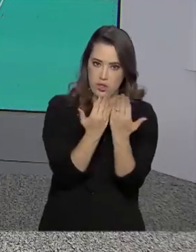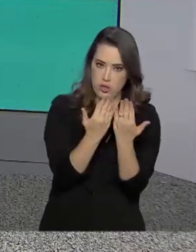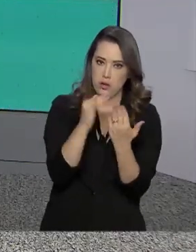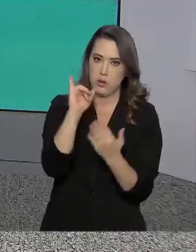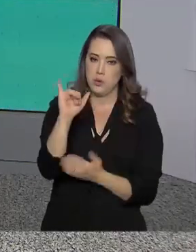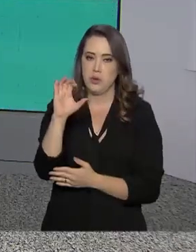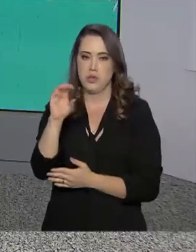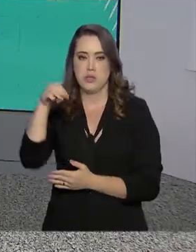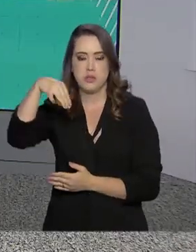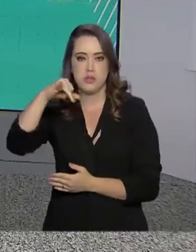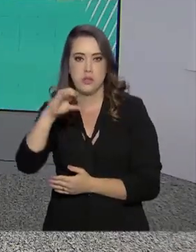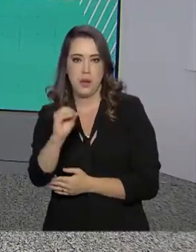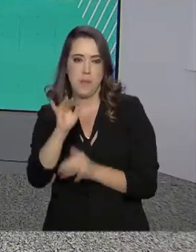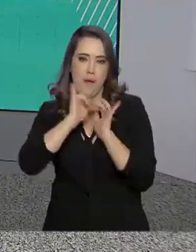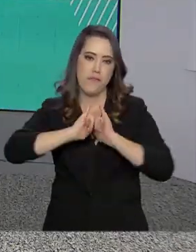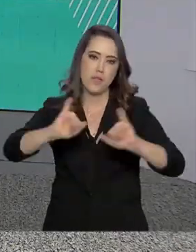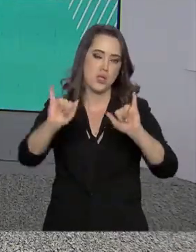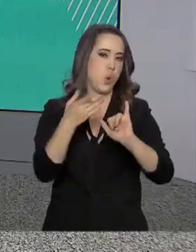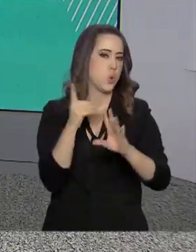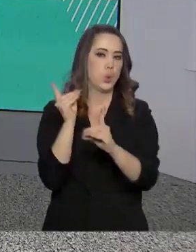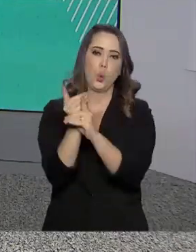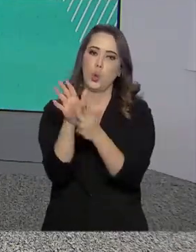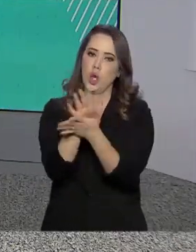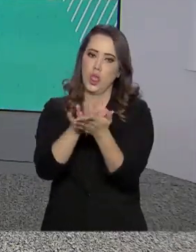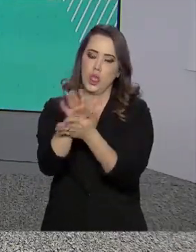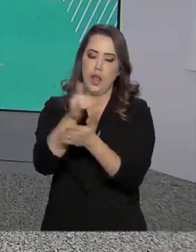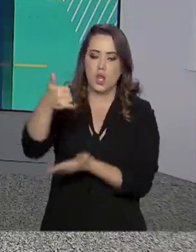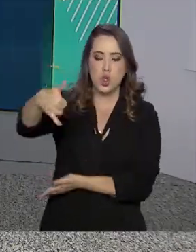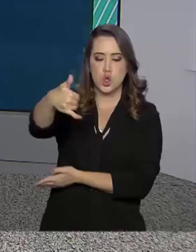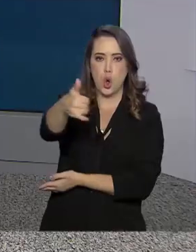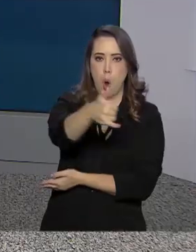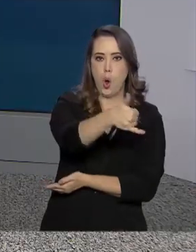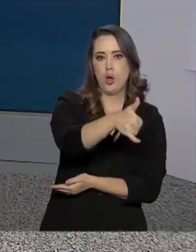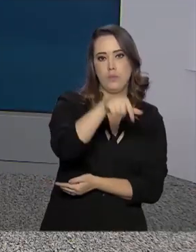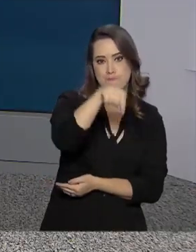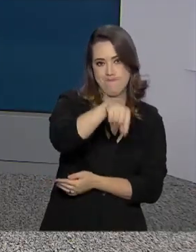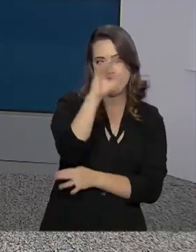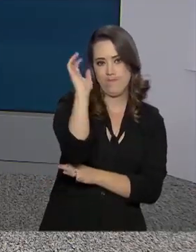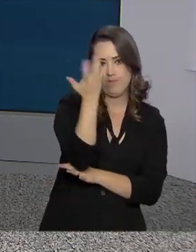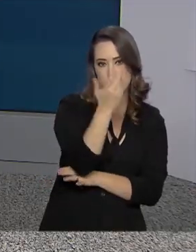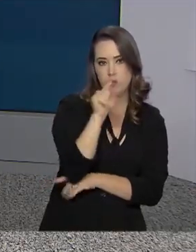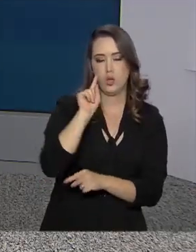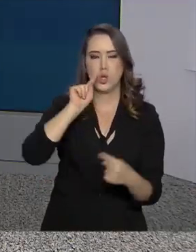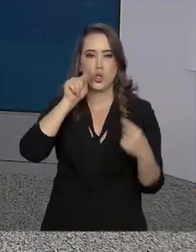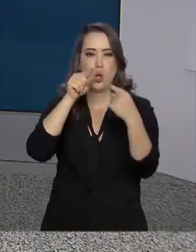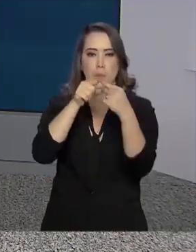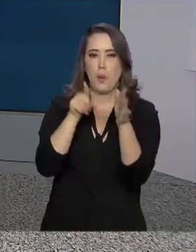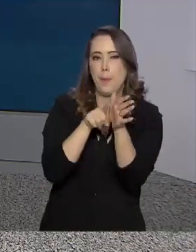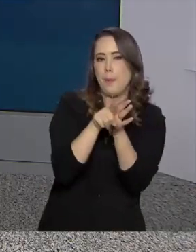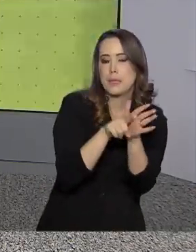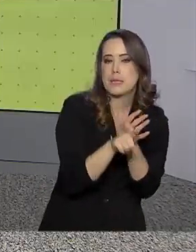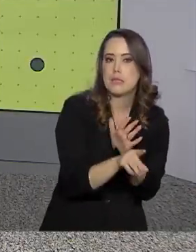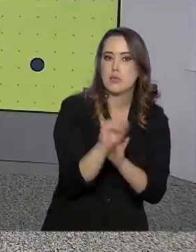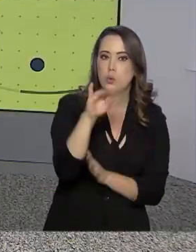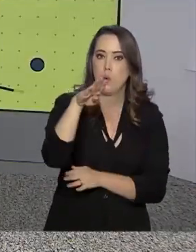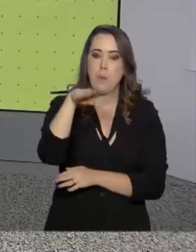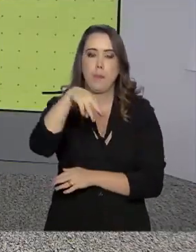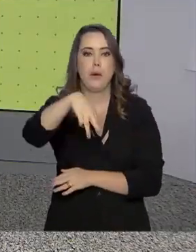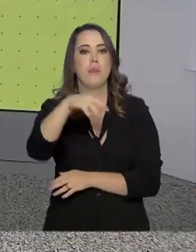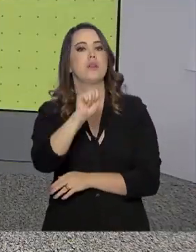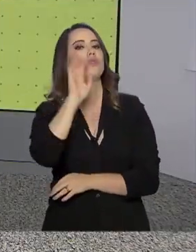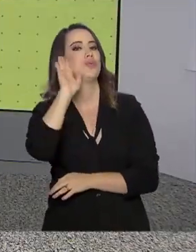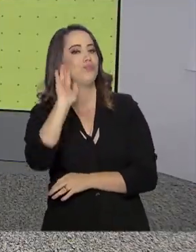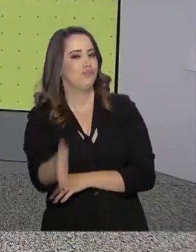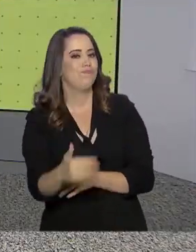Biodiversidade informou que não foi encontrado fragmento de óleo no parque. De acordo com o levantamento do Ibama, até o momento foram